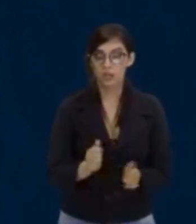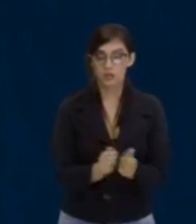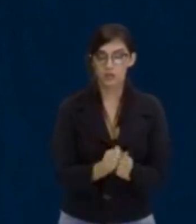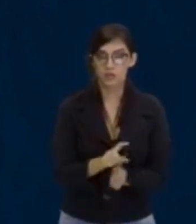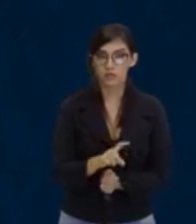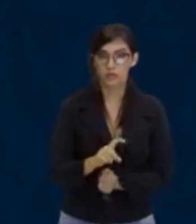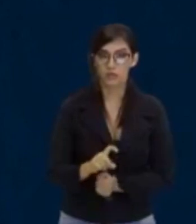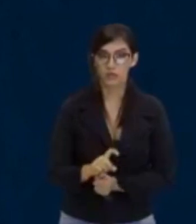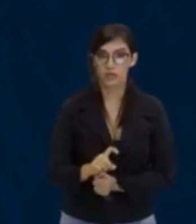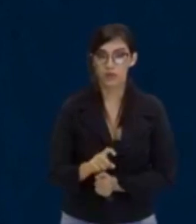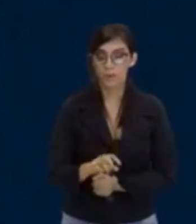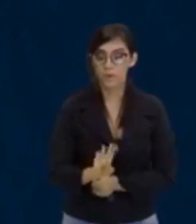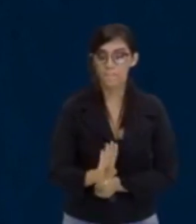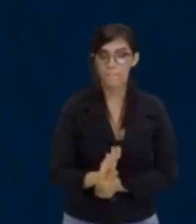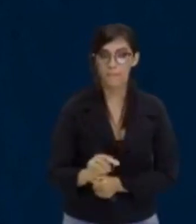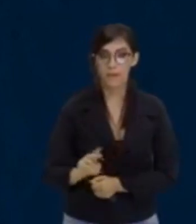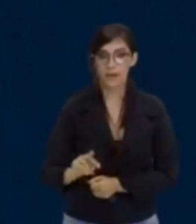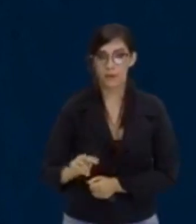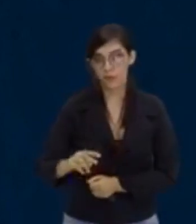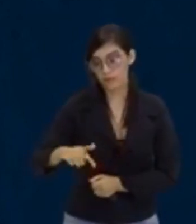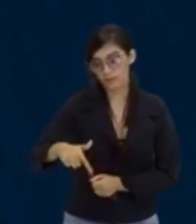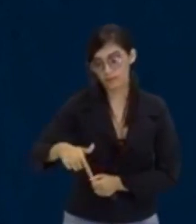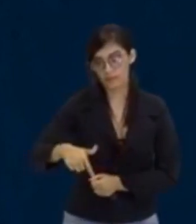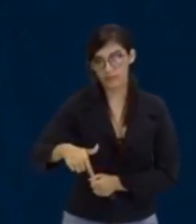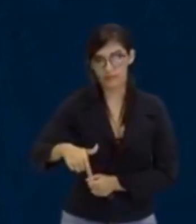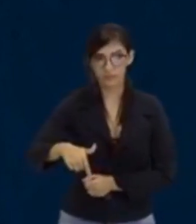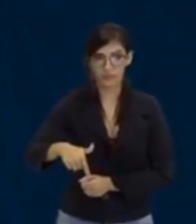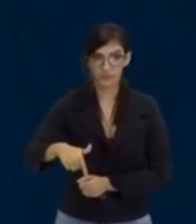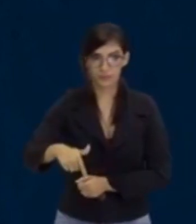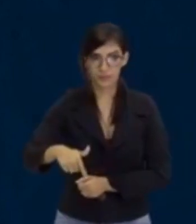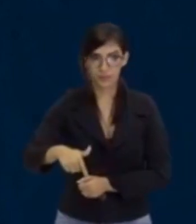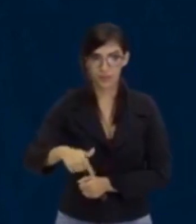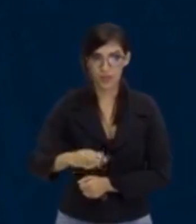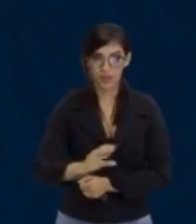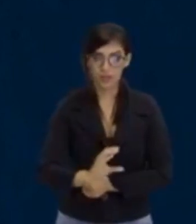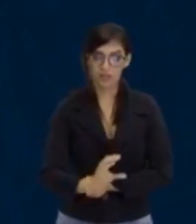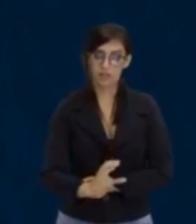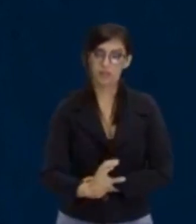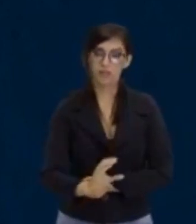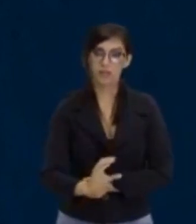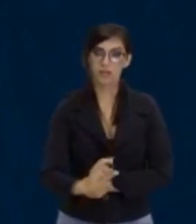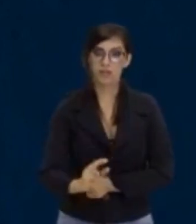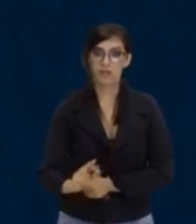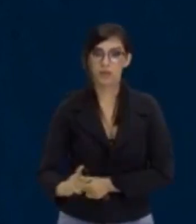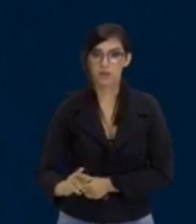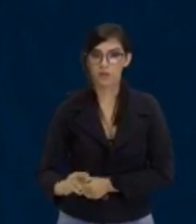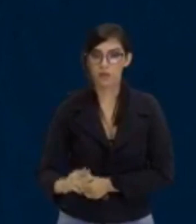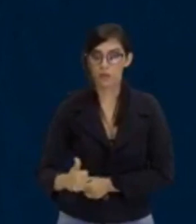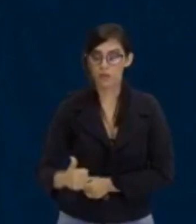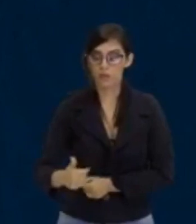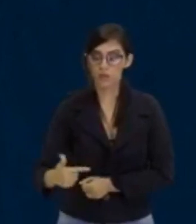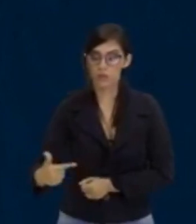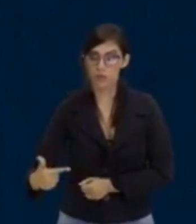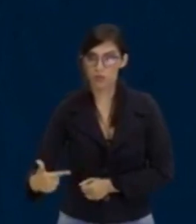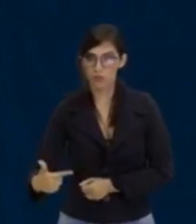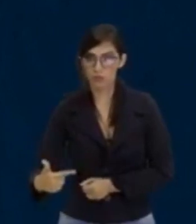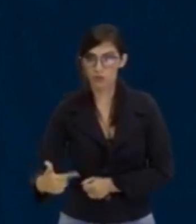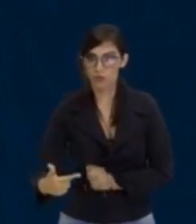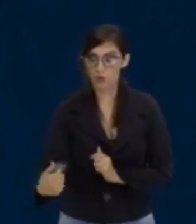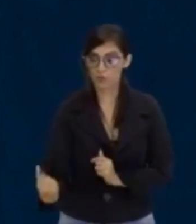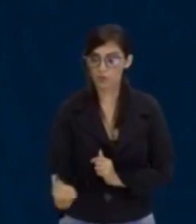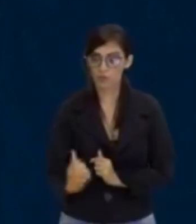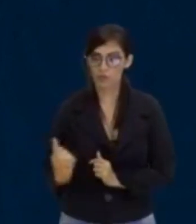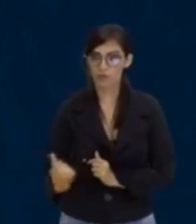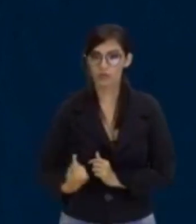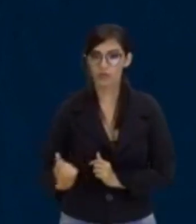Então, o b aqui no caso é quem? É o menos 7. Então, vamos colocar o menos 7 aqui. O c é o termo independente. O c